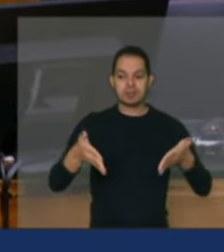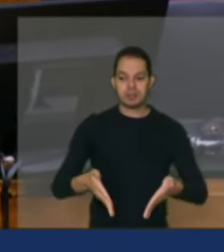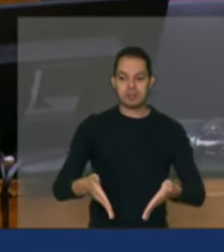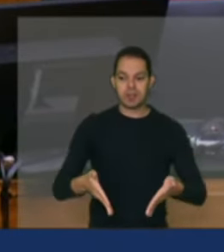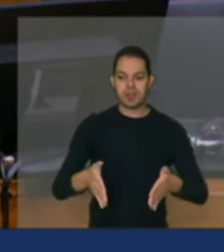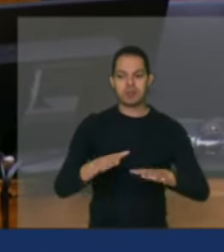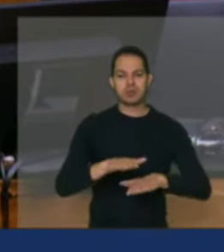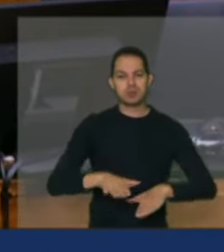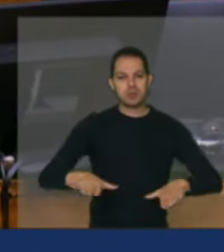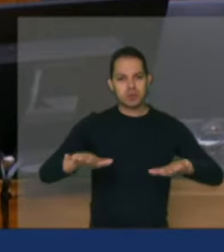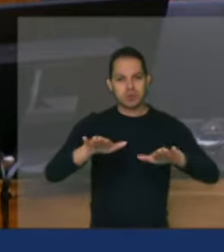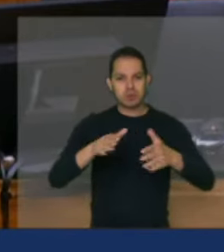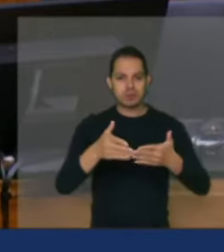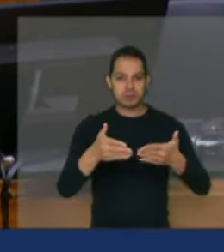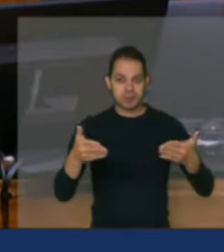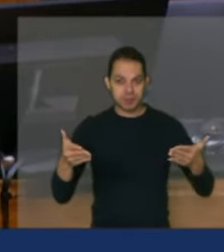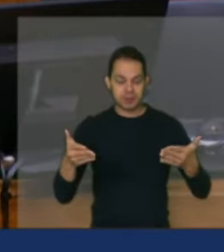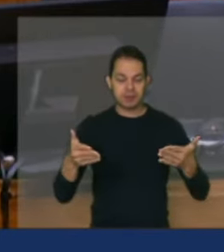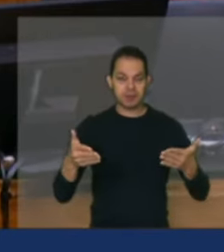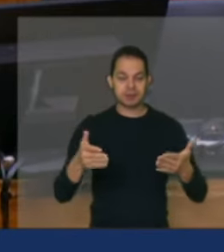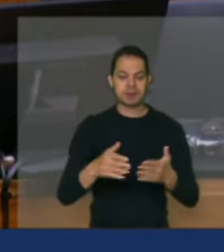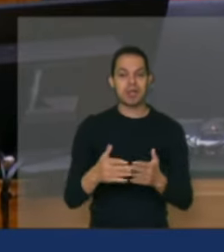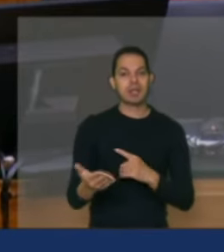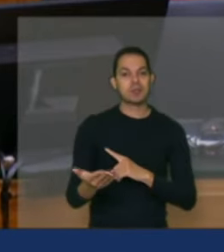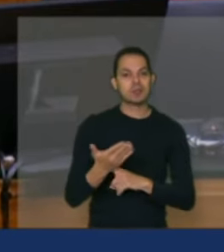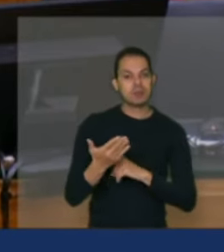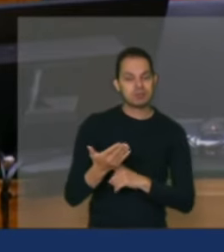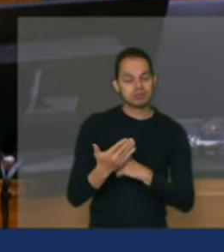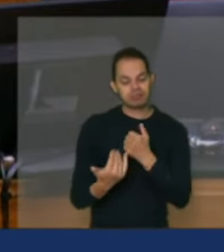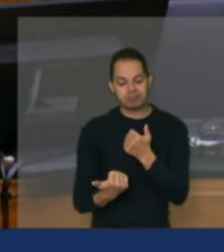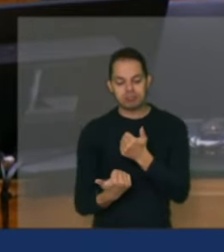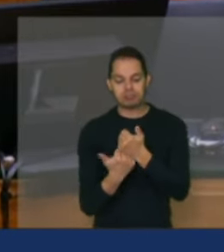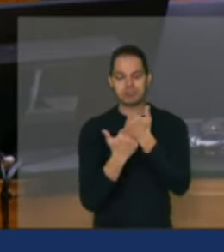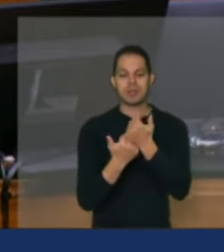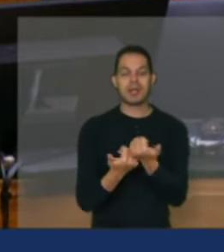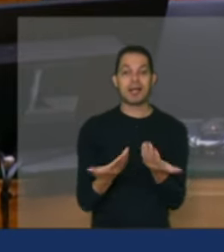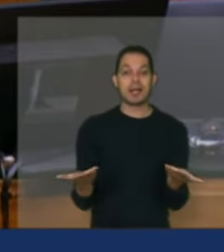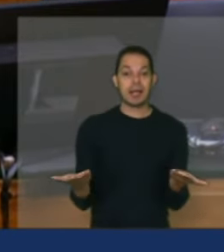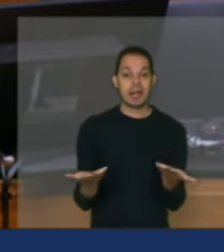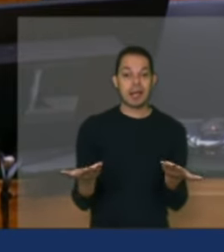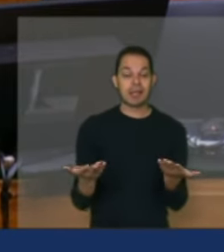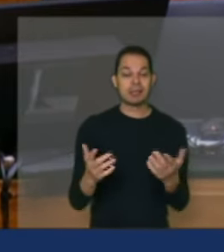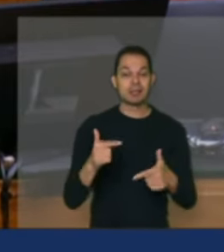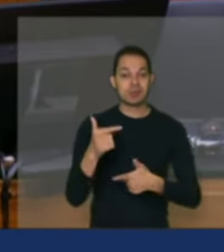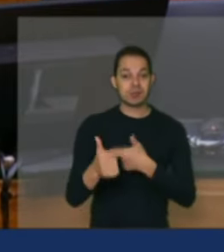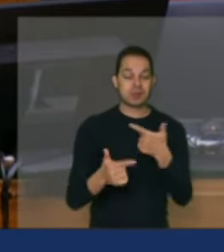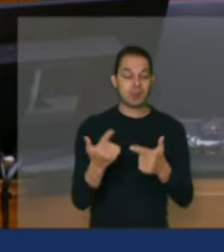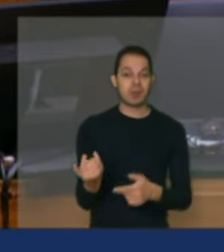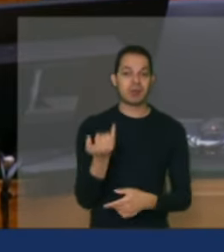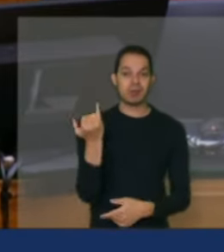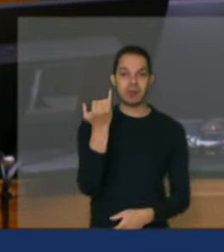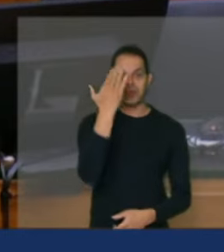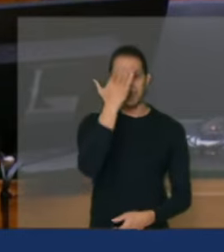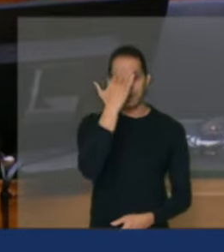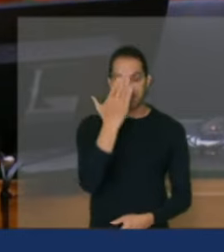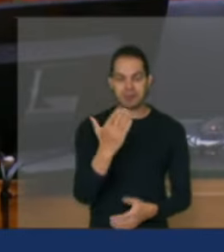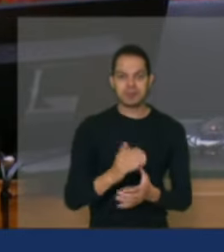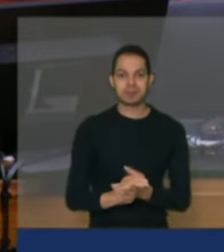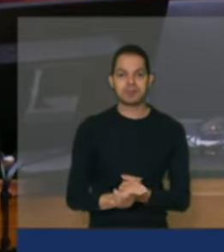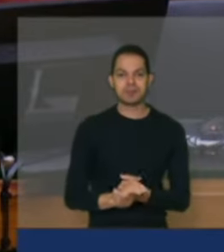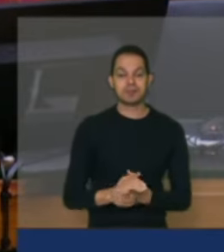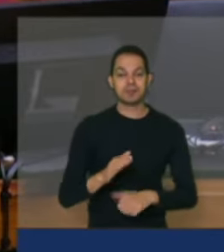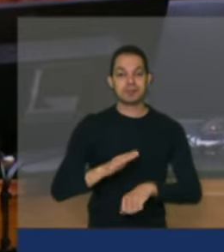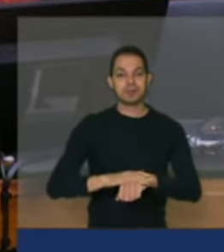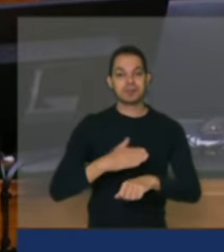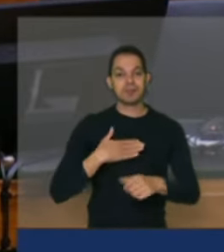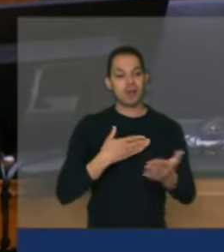todos que nos auxiliarão nessa importante tarefa. Muito obrigado. Eu quero convidar aqui para